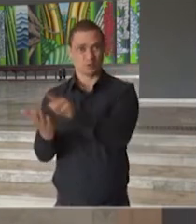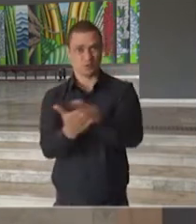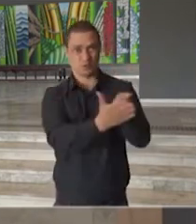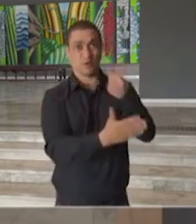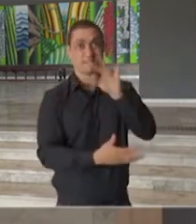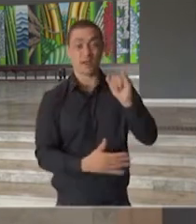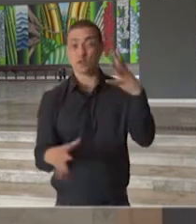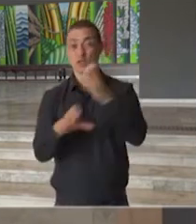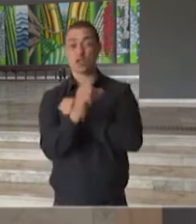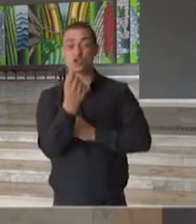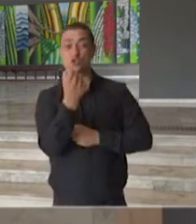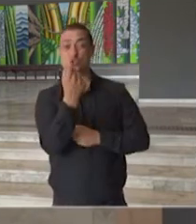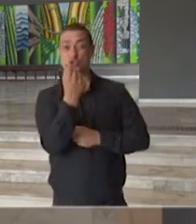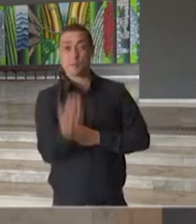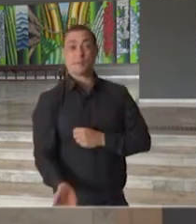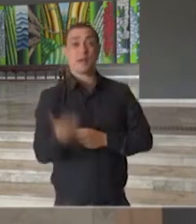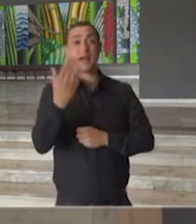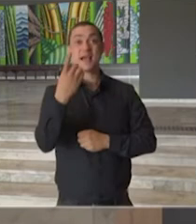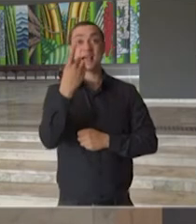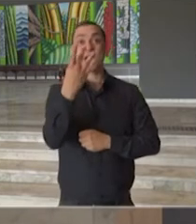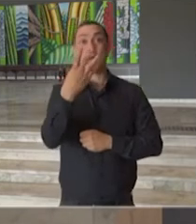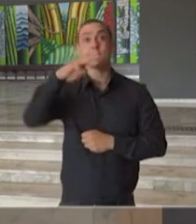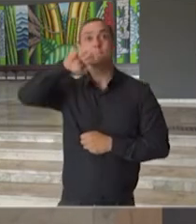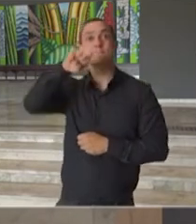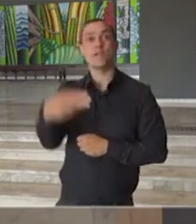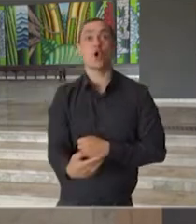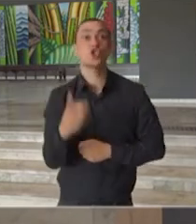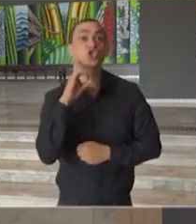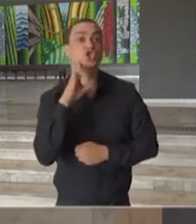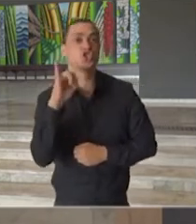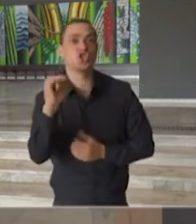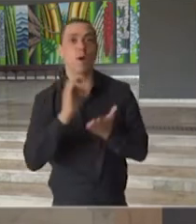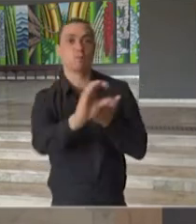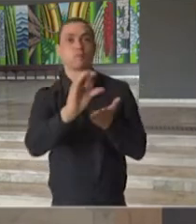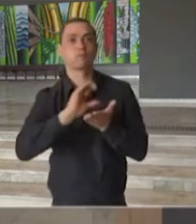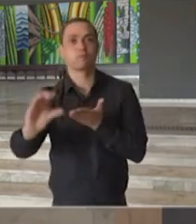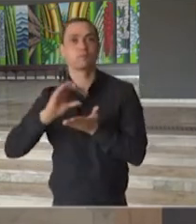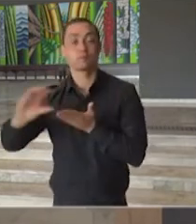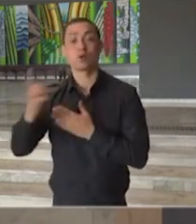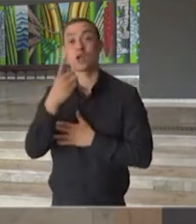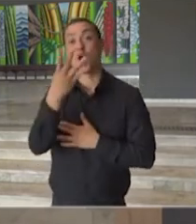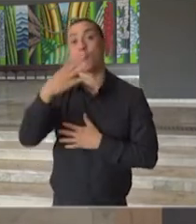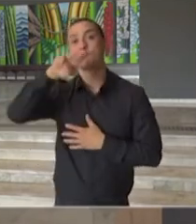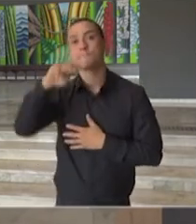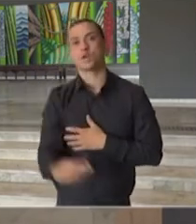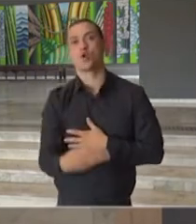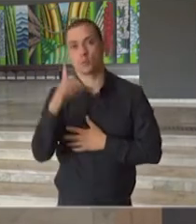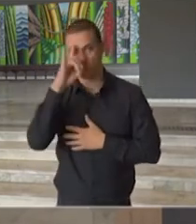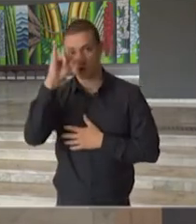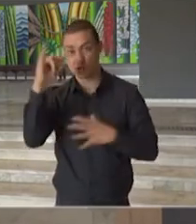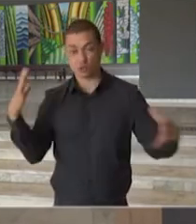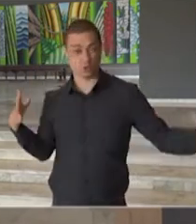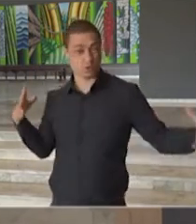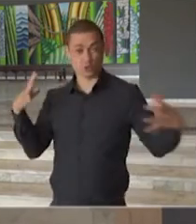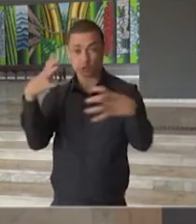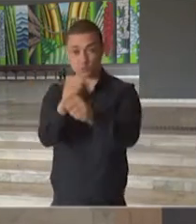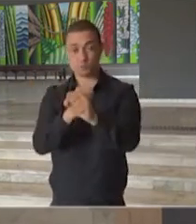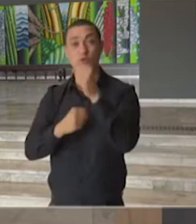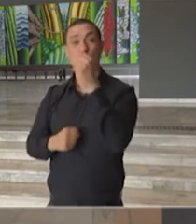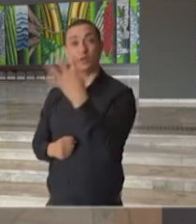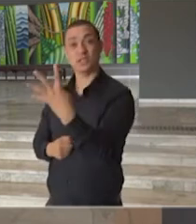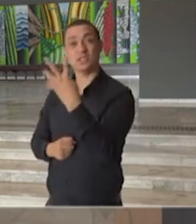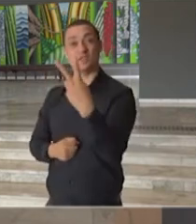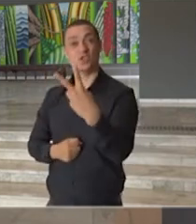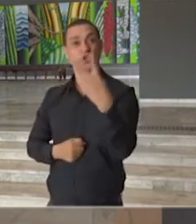a 14 milhões por dia de investimentos, chegando, dentro desse processo, na taxa de 422 milhões